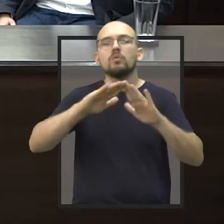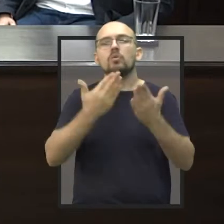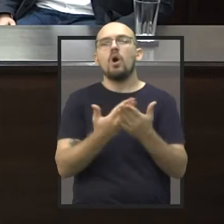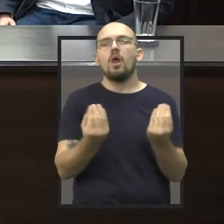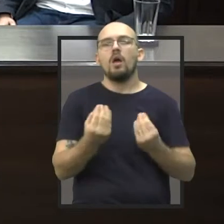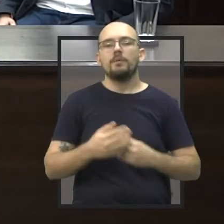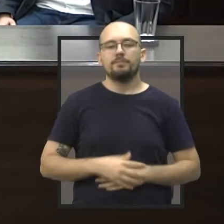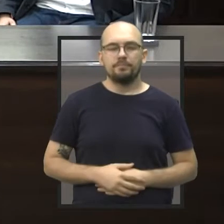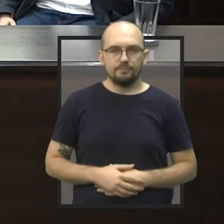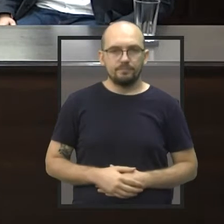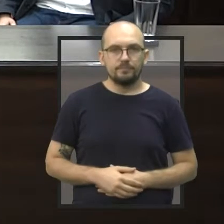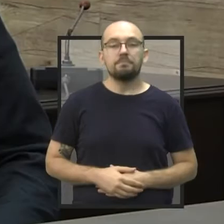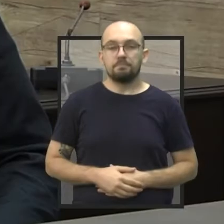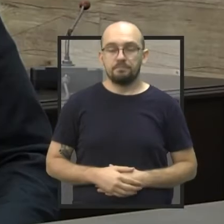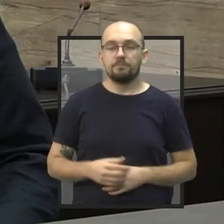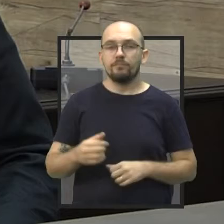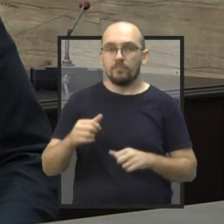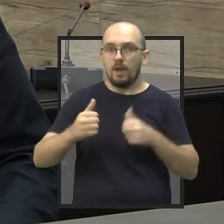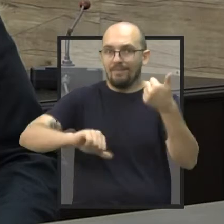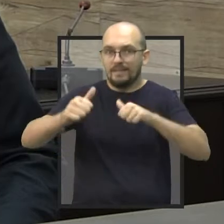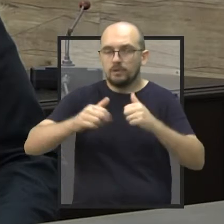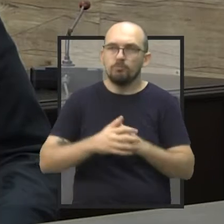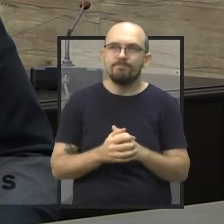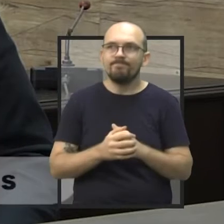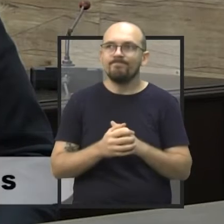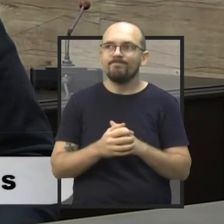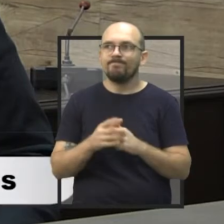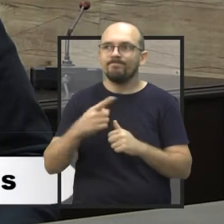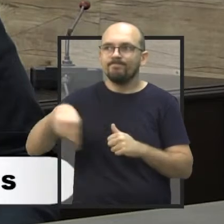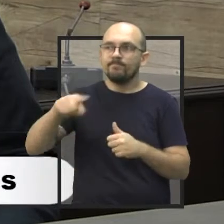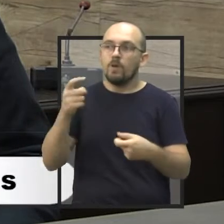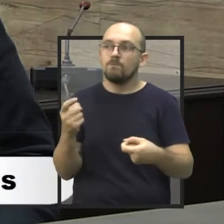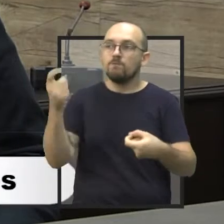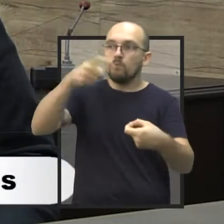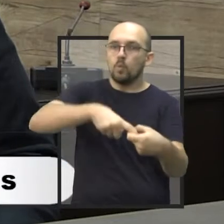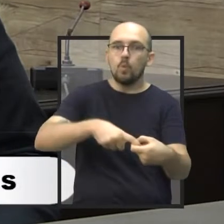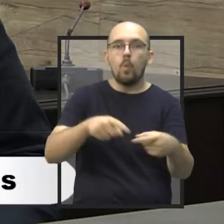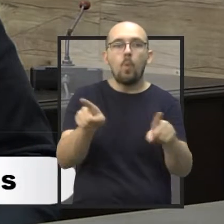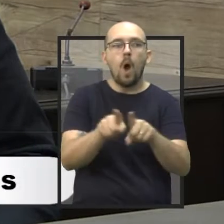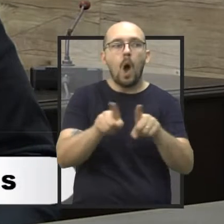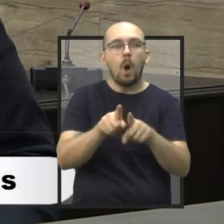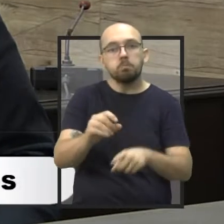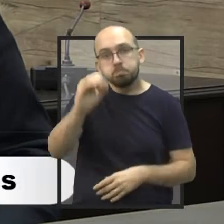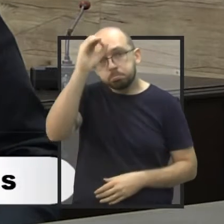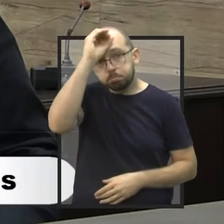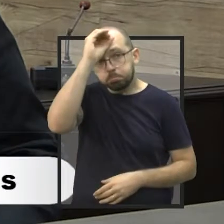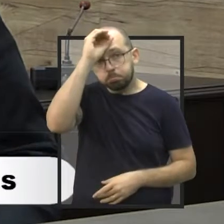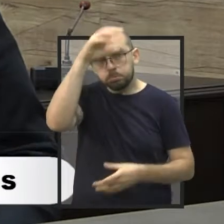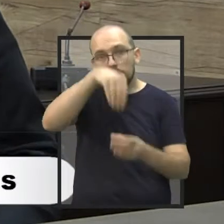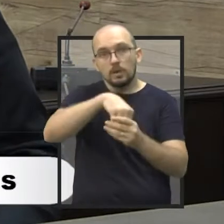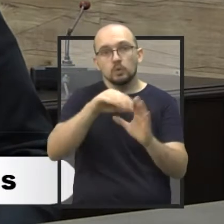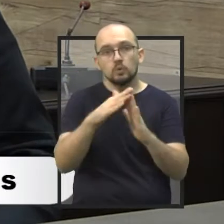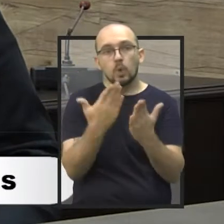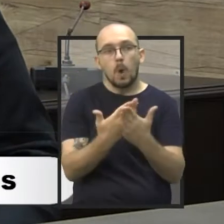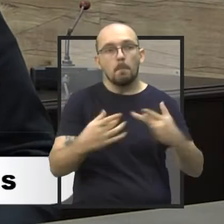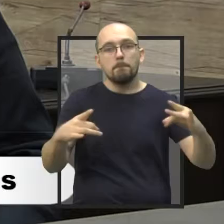A avaliação é que eles fizeram a retomada sem o conhecimento do que estava acontecendo nas escolas.